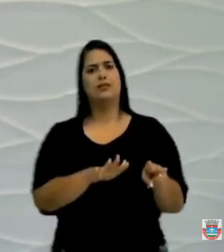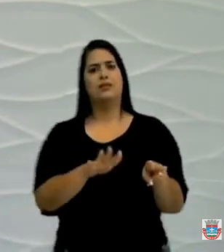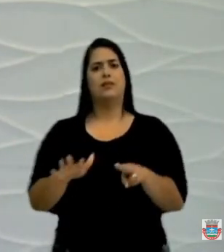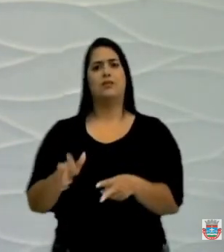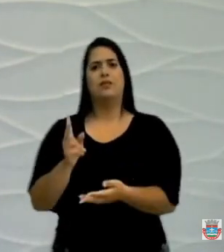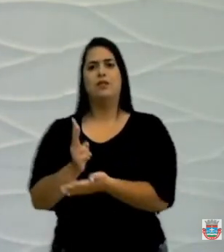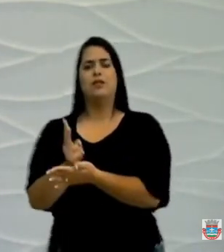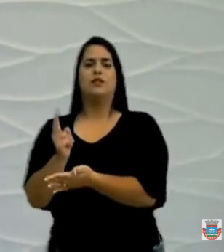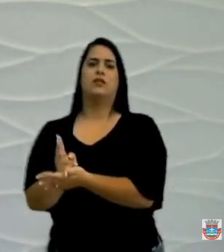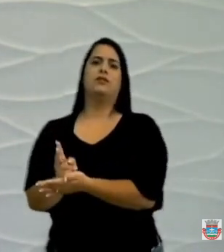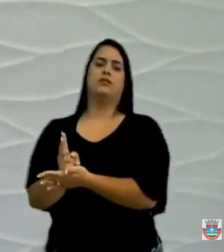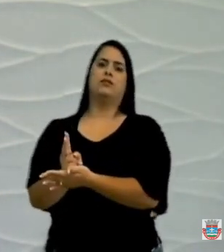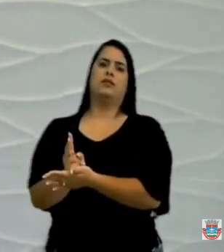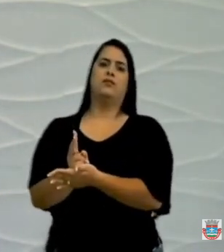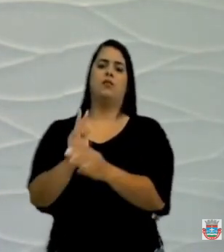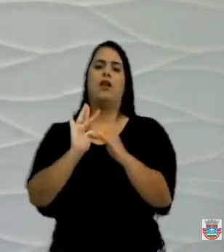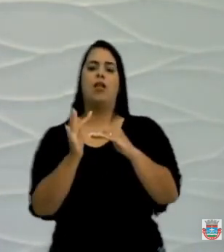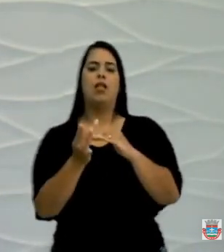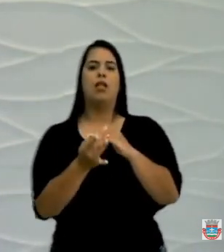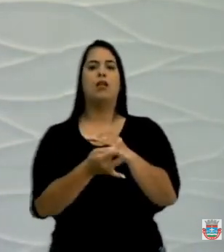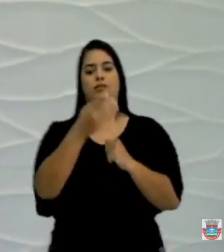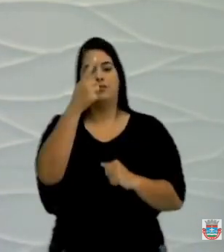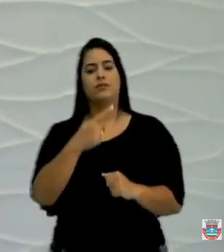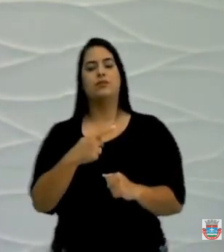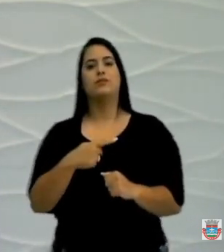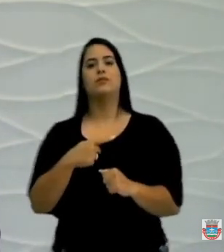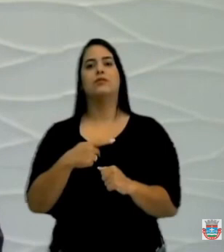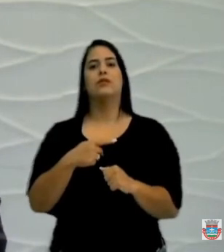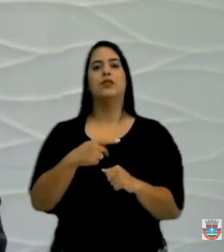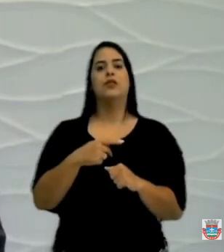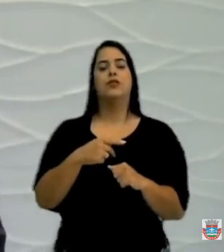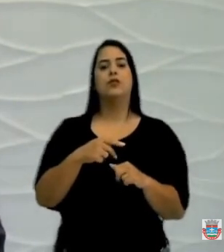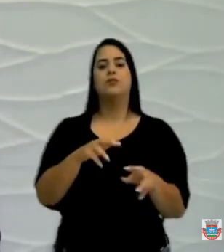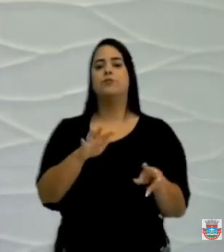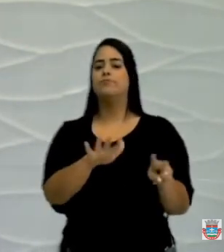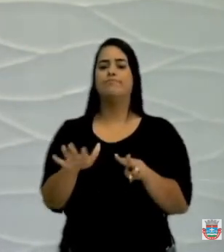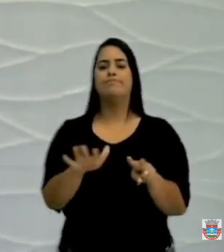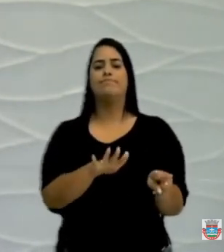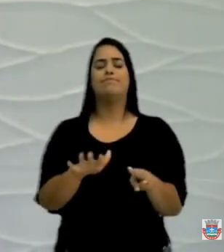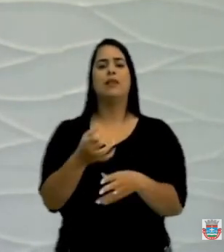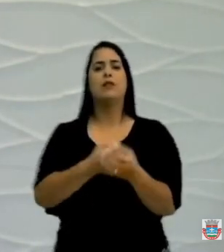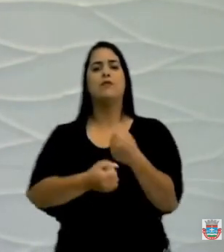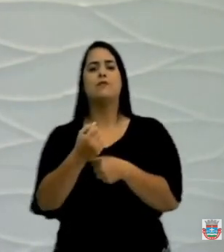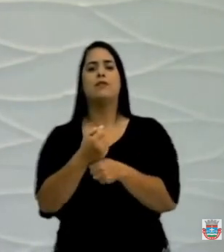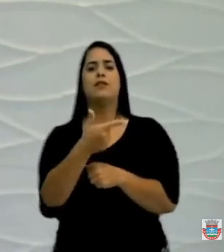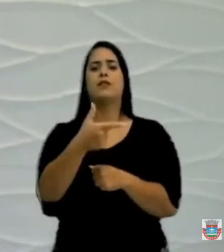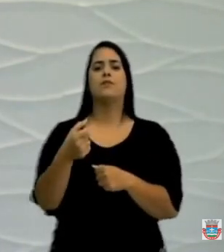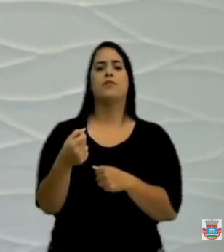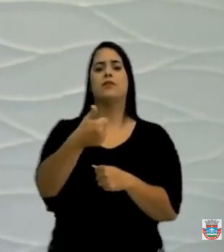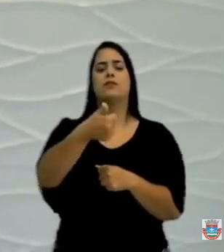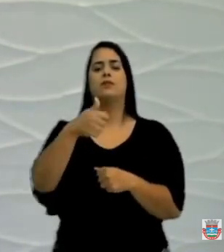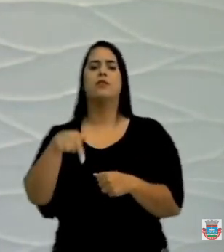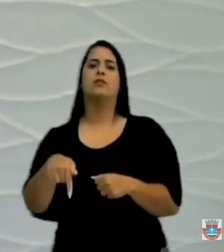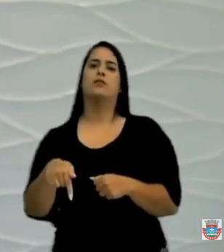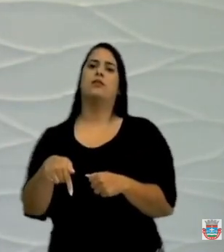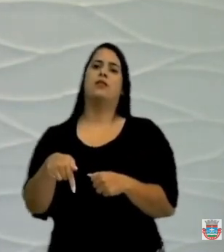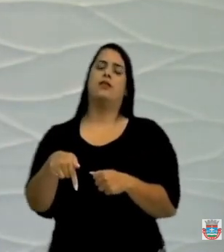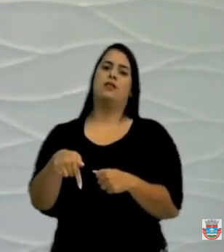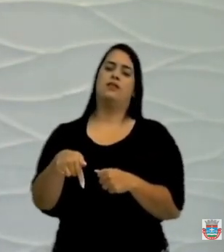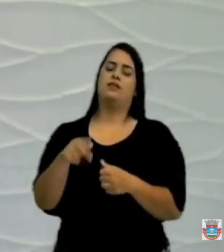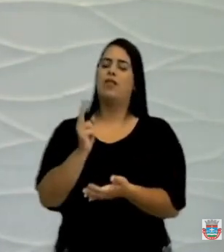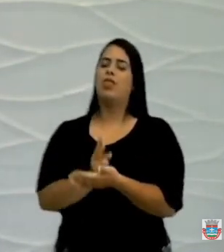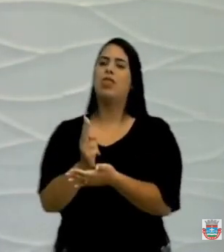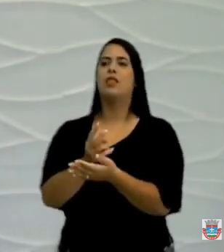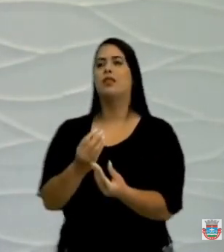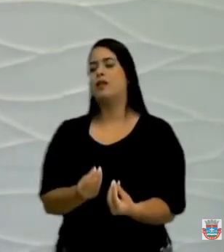minha rede social os registros. De todas as semanas, de 2017 até a data de hoje, que eu levo água com apoio incansável